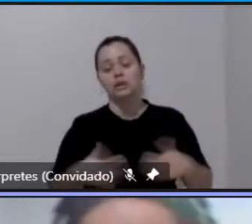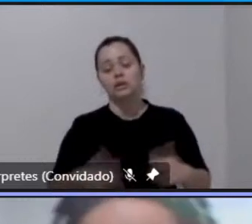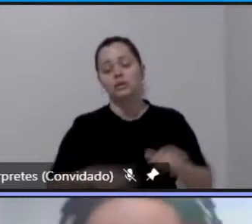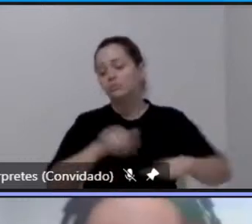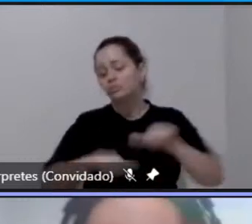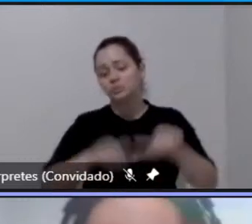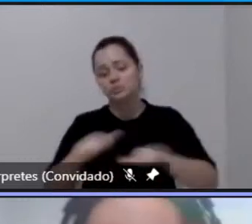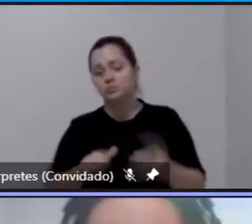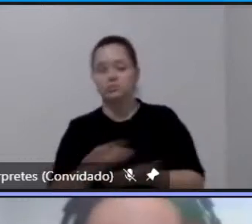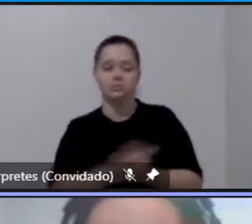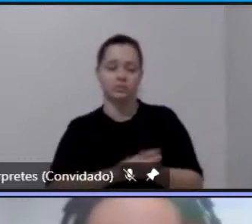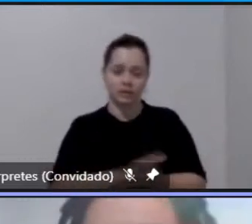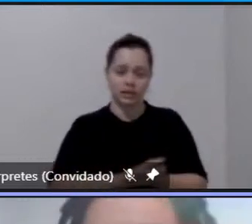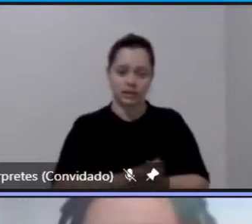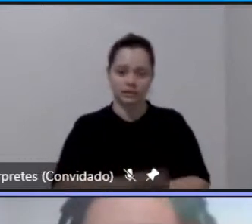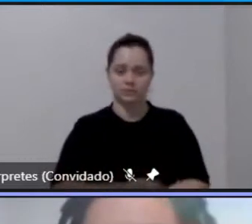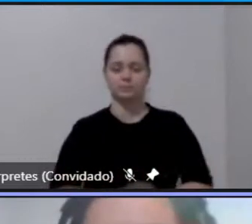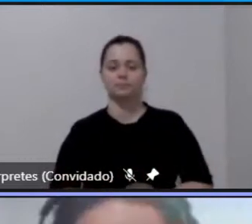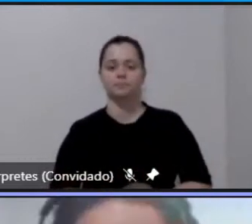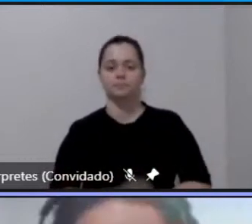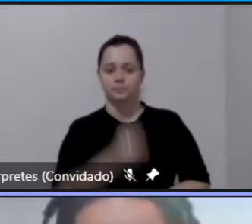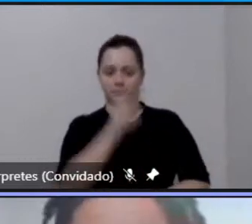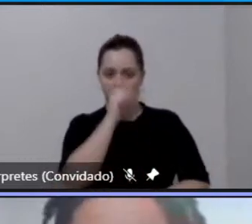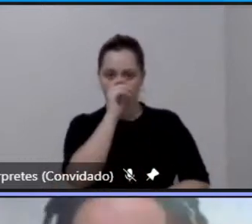coletivos pode passar Daniel